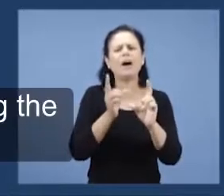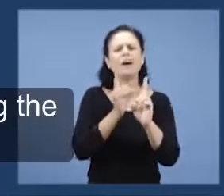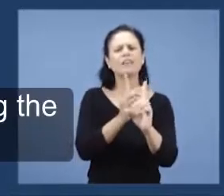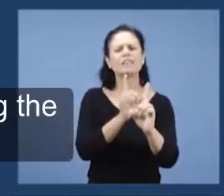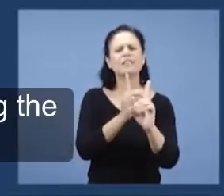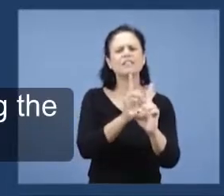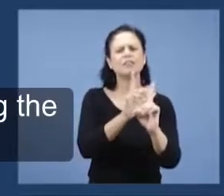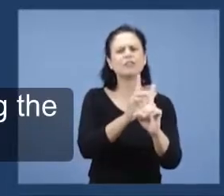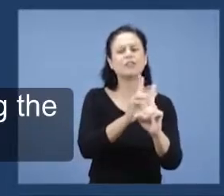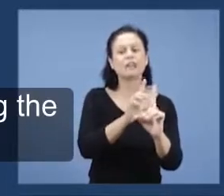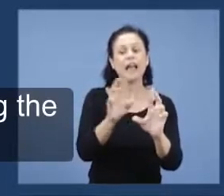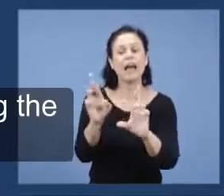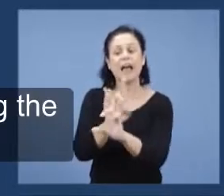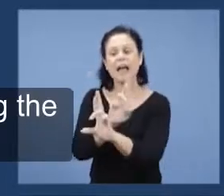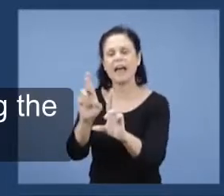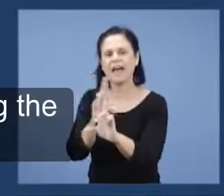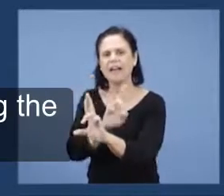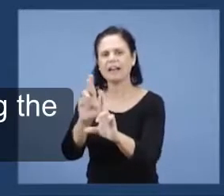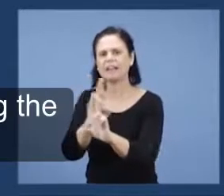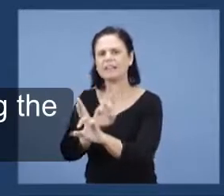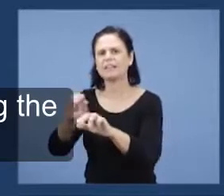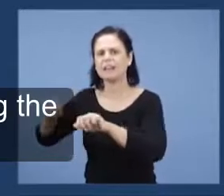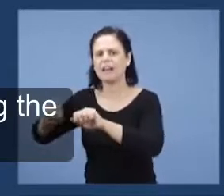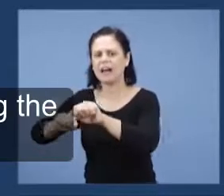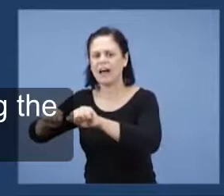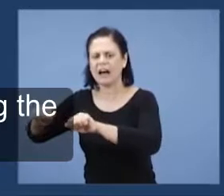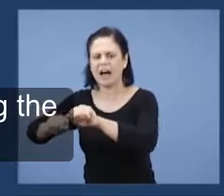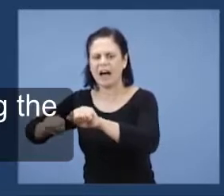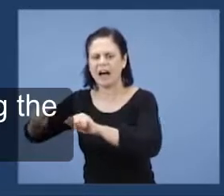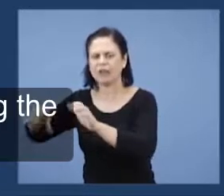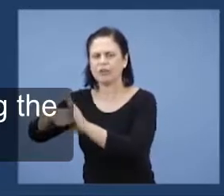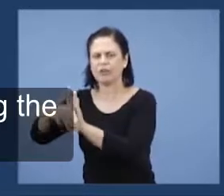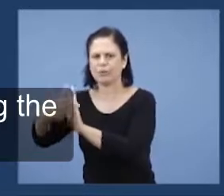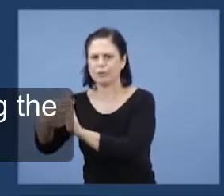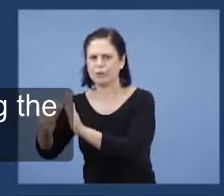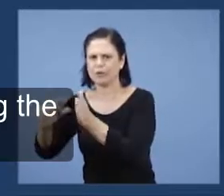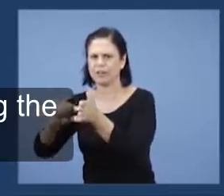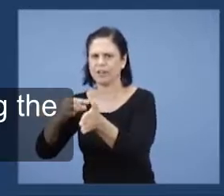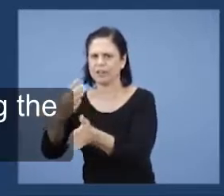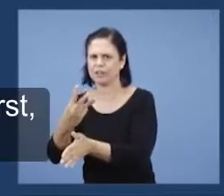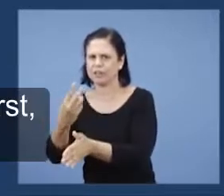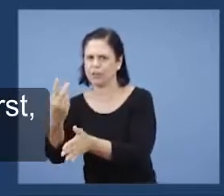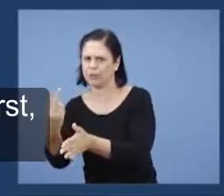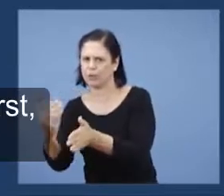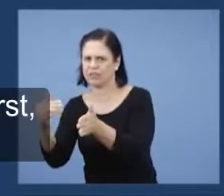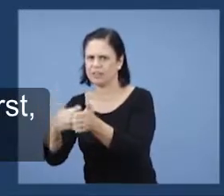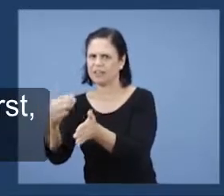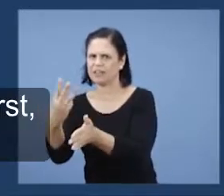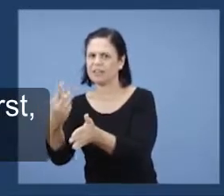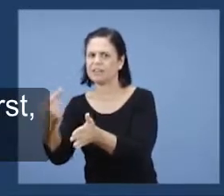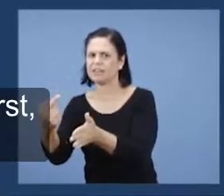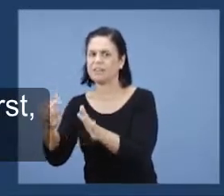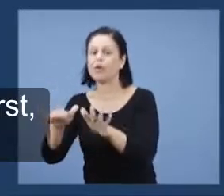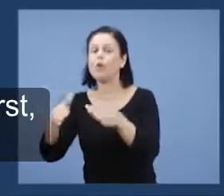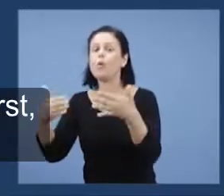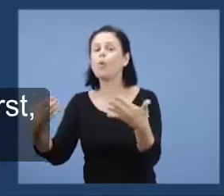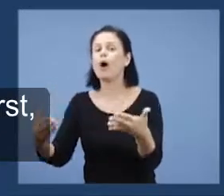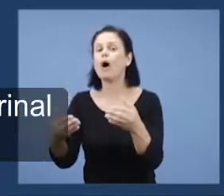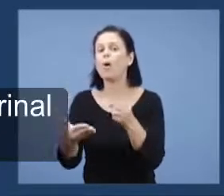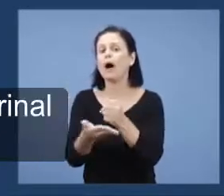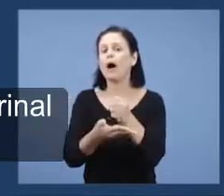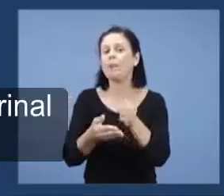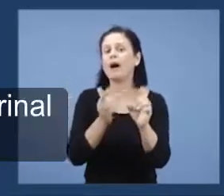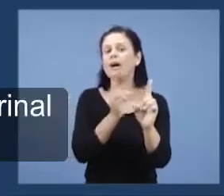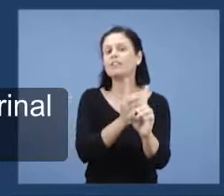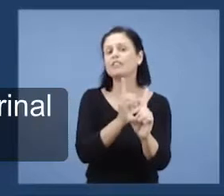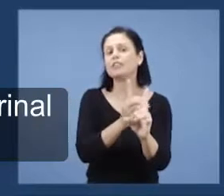contexto de Atos dos Apóstolos, capítulo 2, de 32 a 37. Citando o versículo. Então, a base doutrinária, nós vimos da primeira de